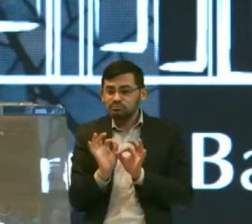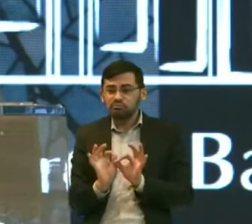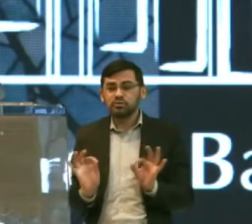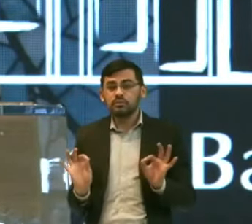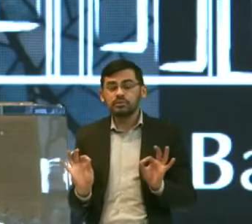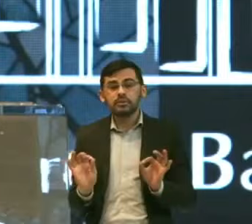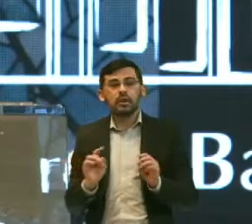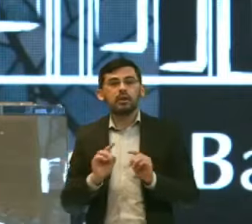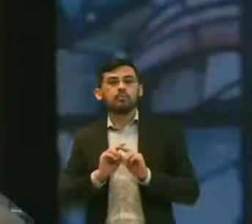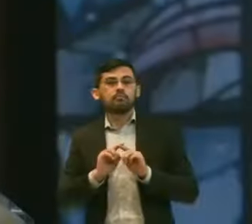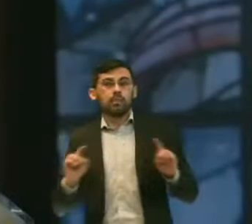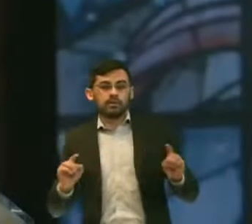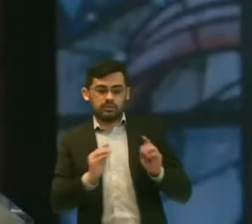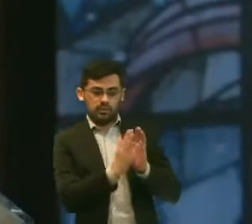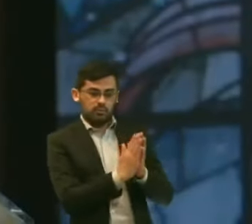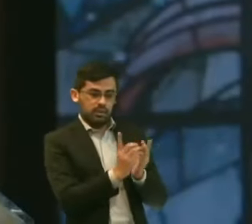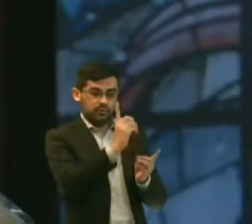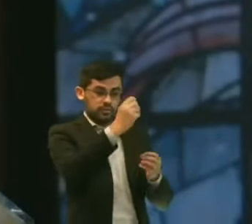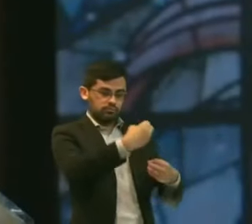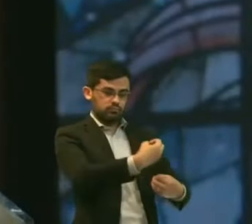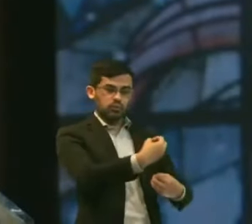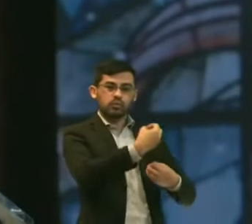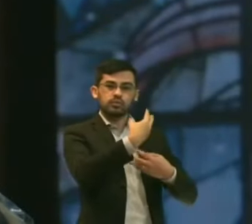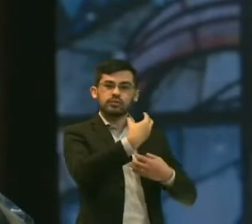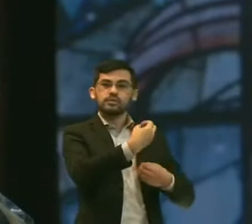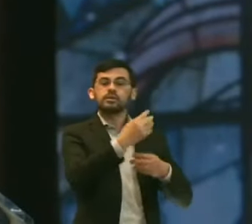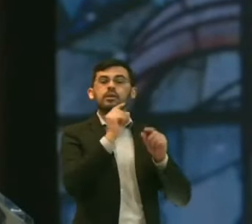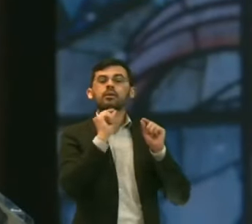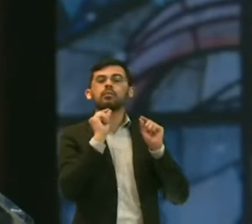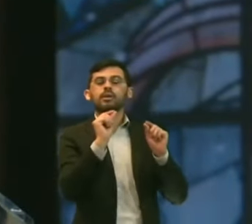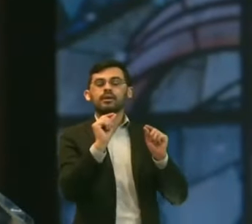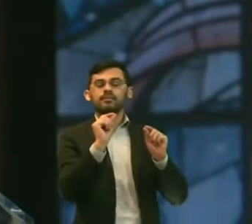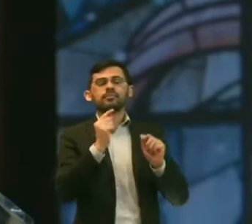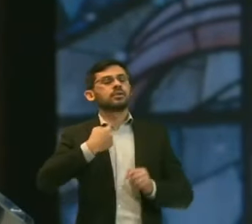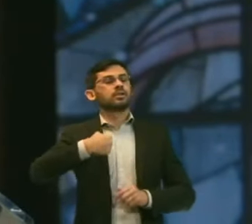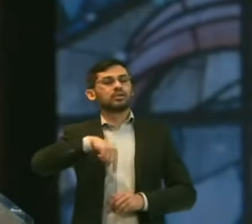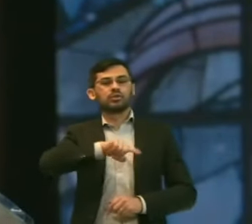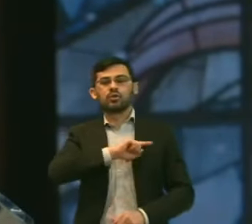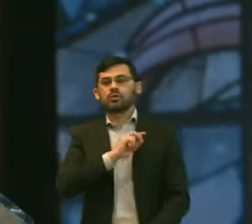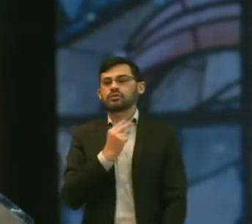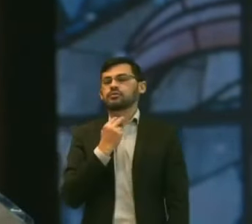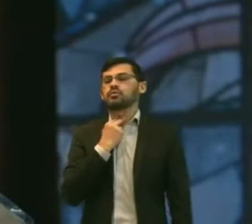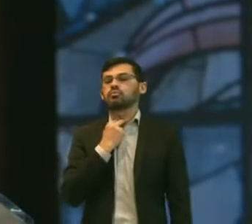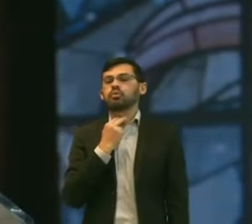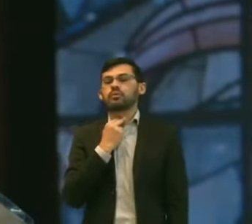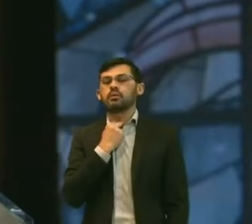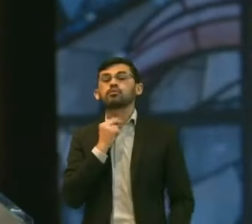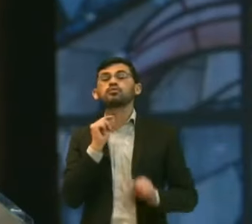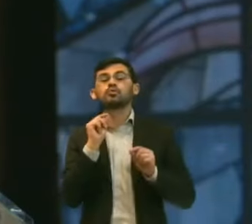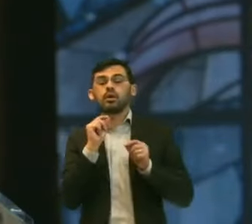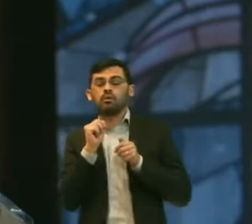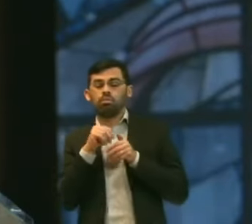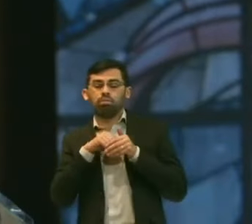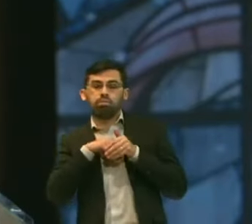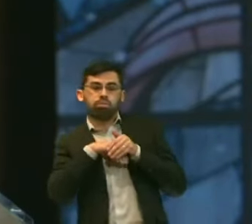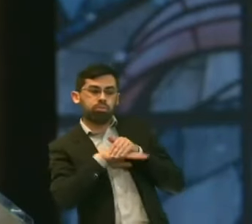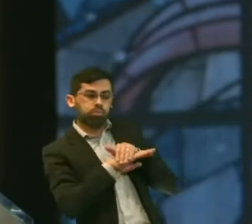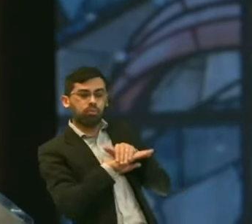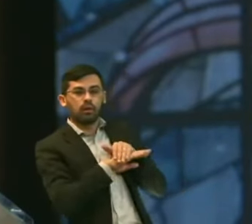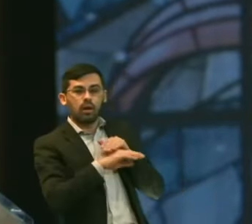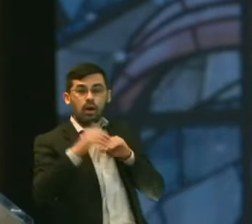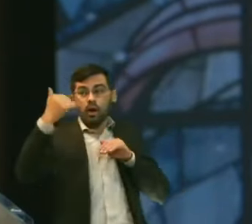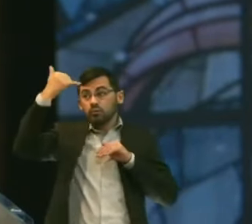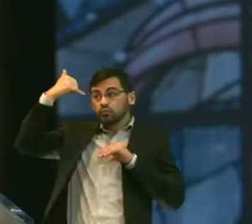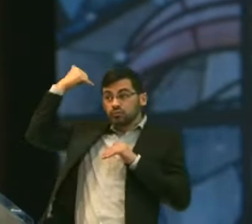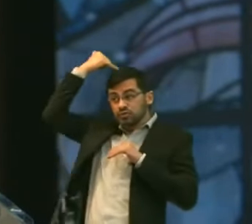Mas aquilo que a Bíblia Vai ensinar para a gente É que nós não podemos Enterrar a unção Que recebemos do